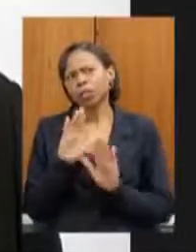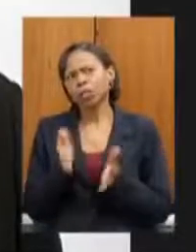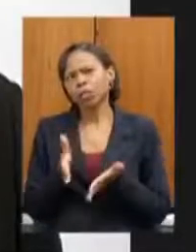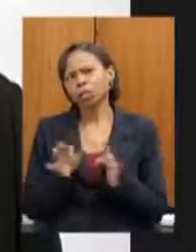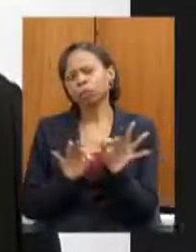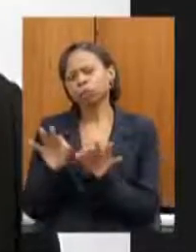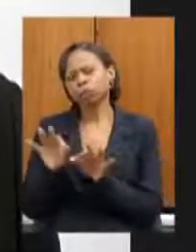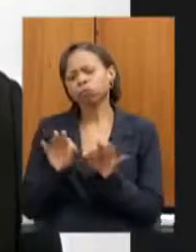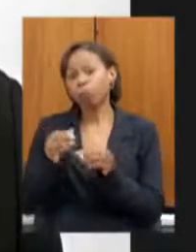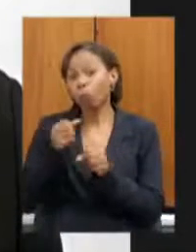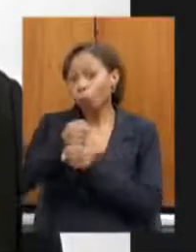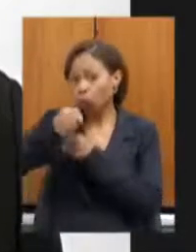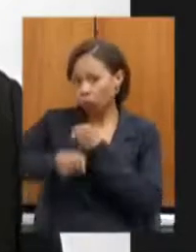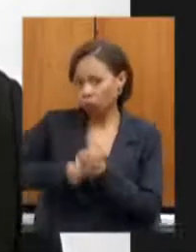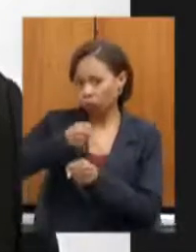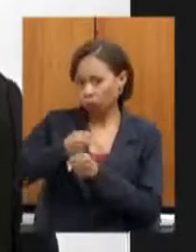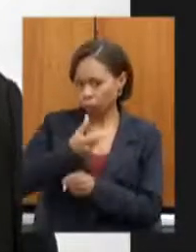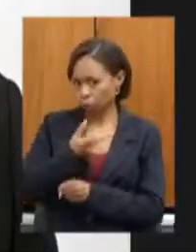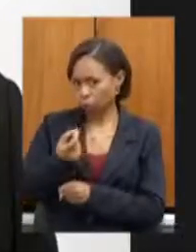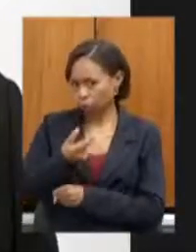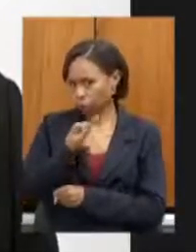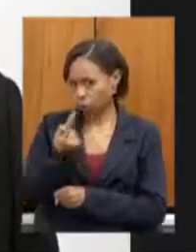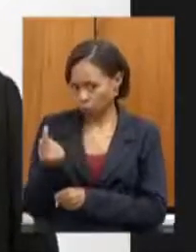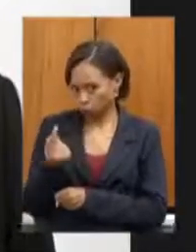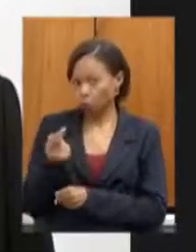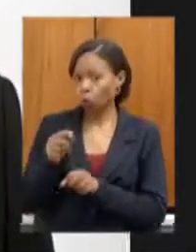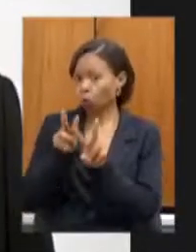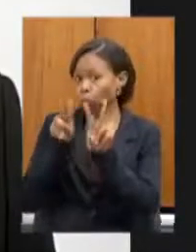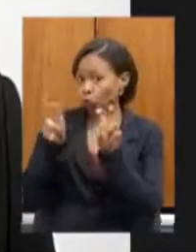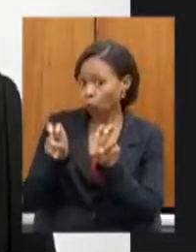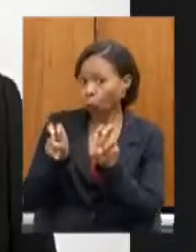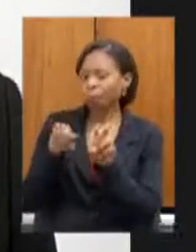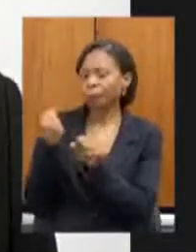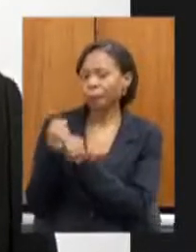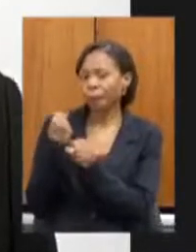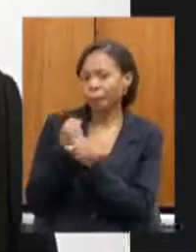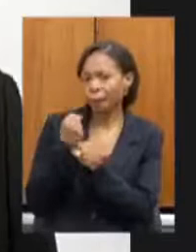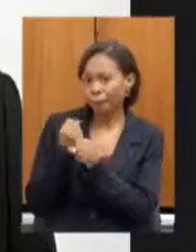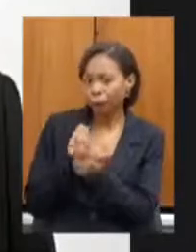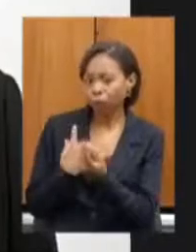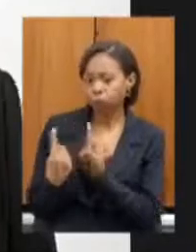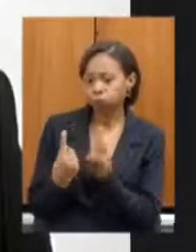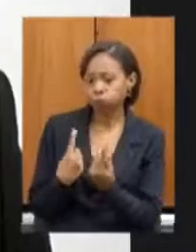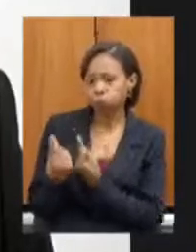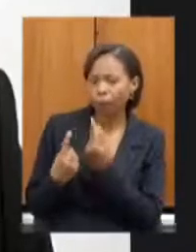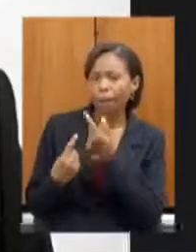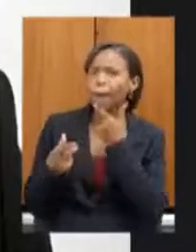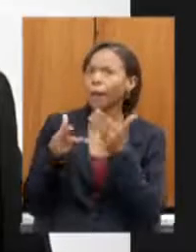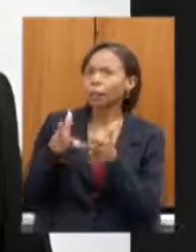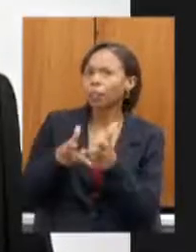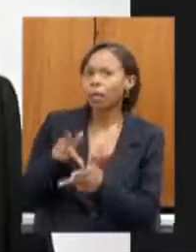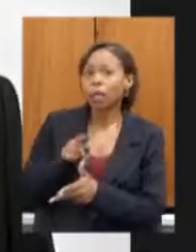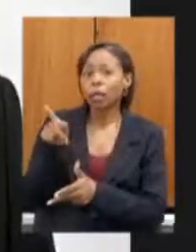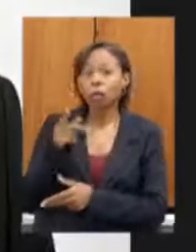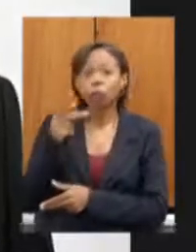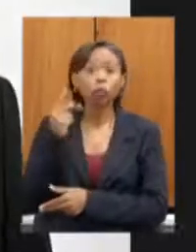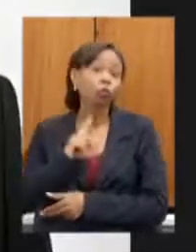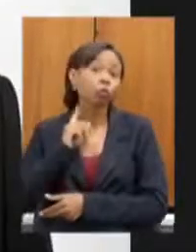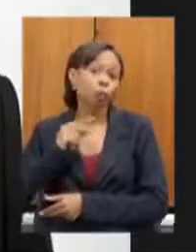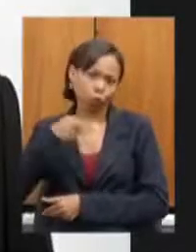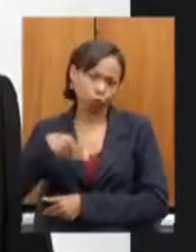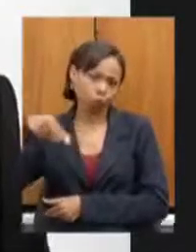2021 no tocante a obras viárias para o norte de Minas especialmente no eixo